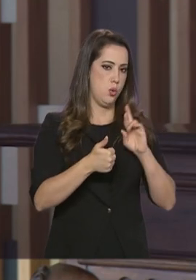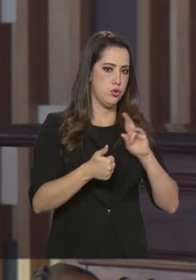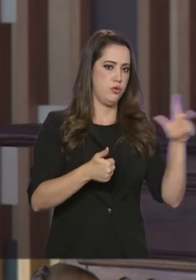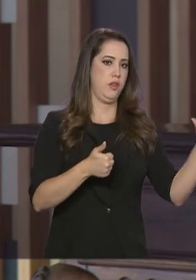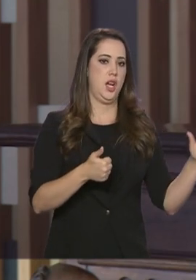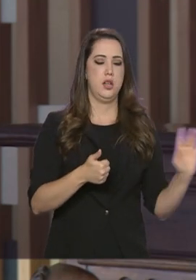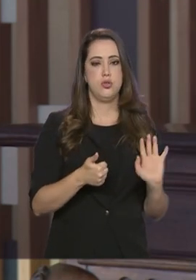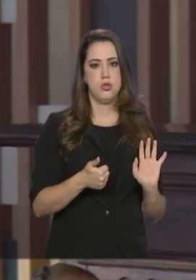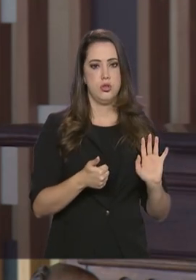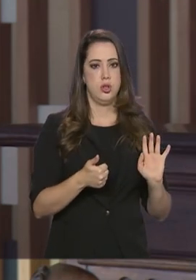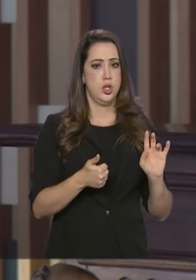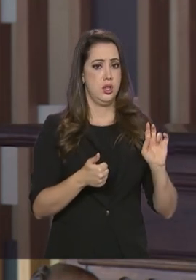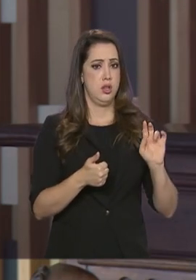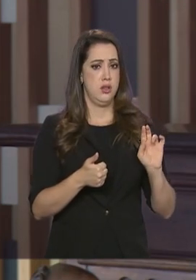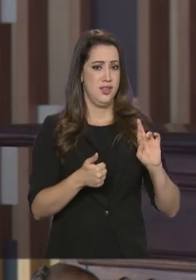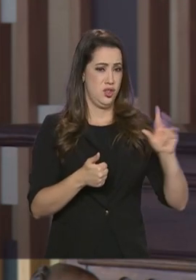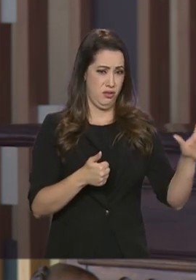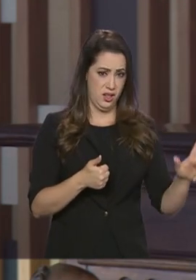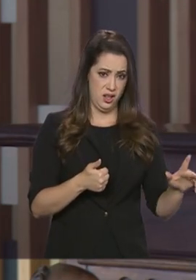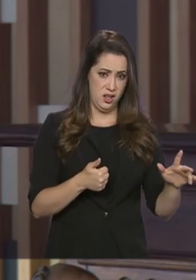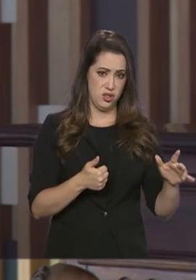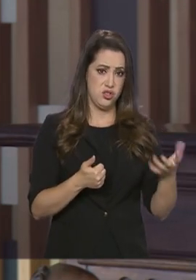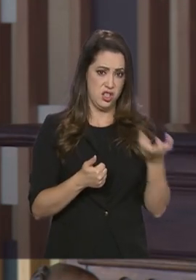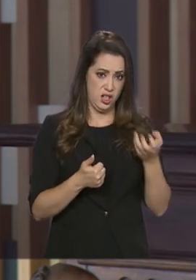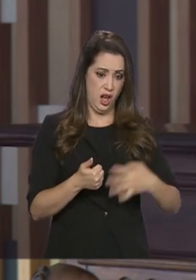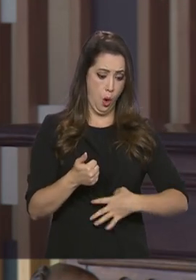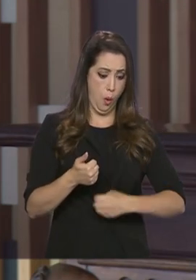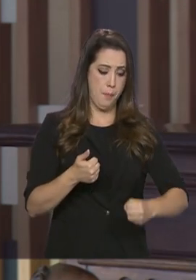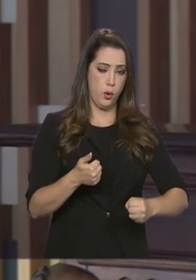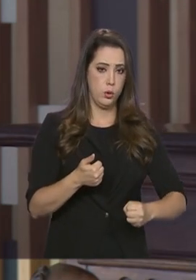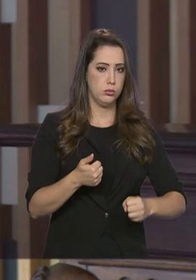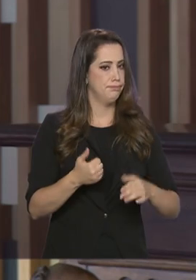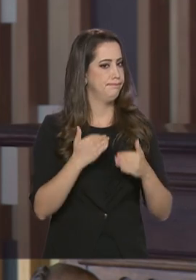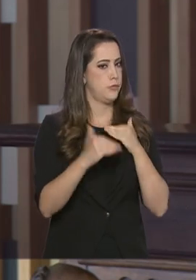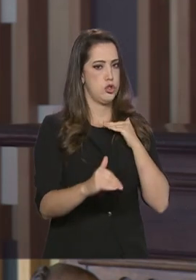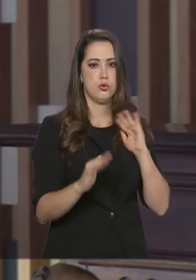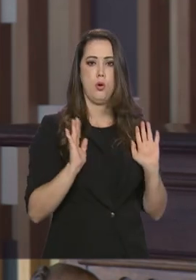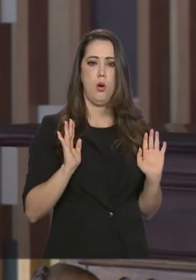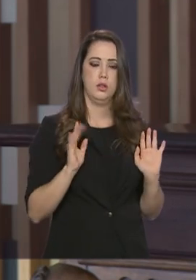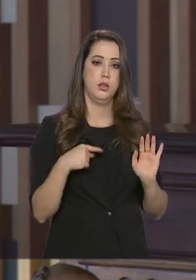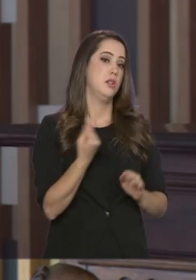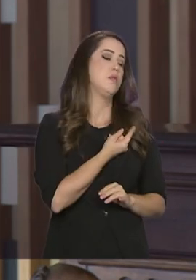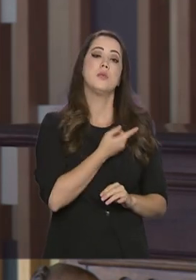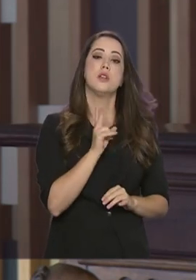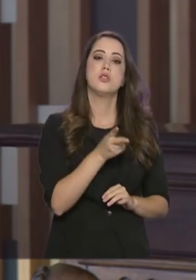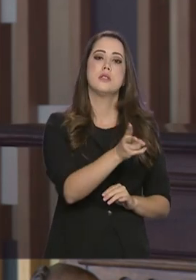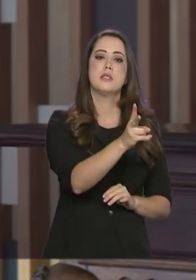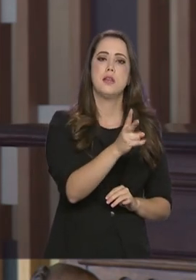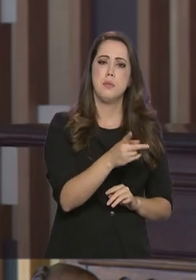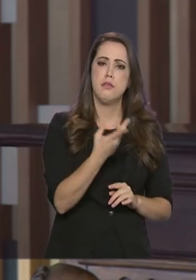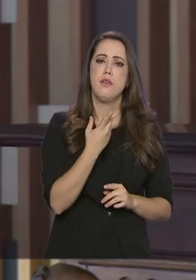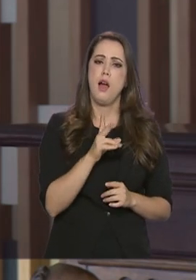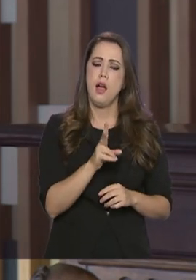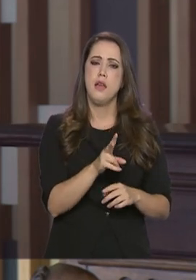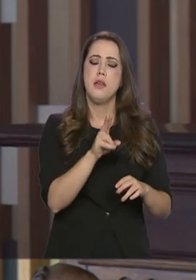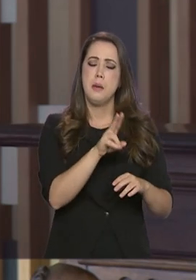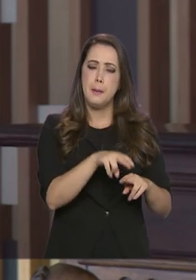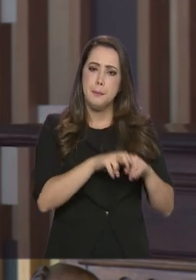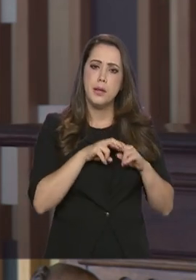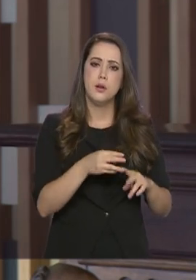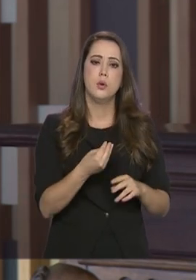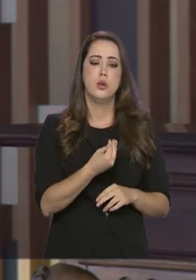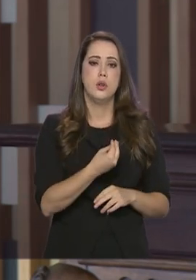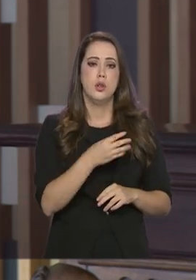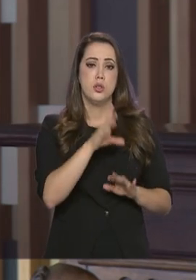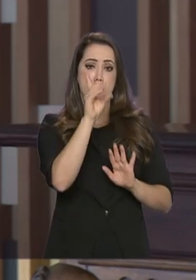posição pró-vida, certamente não estaríamos junto com eles nas coisas. Vamos continuar defendendo o direito à vida em todos os fóruns onde isso se colocar, né?